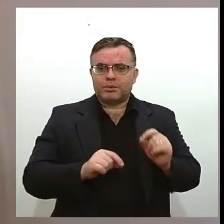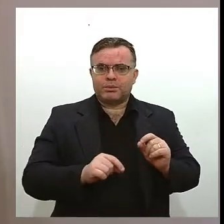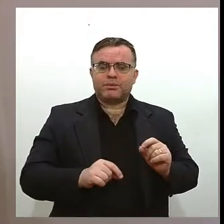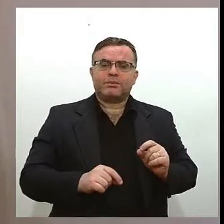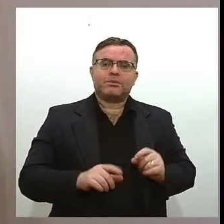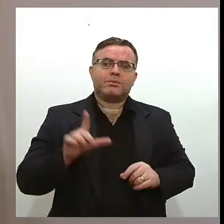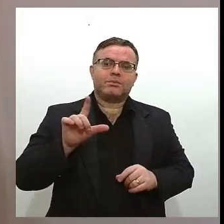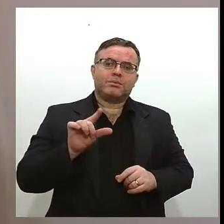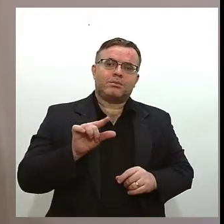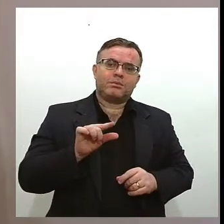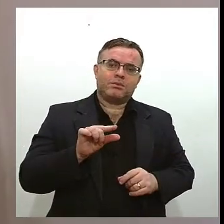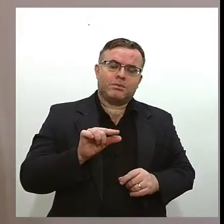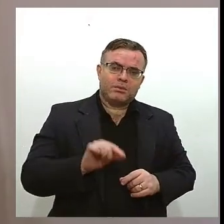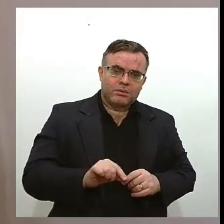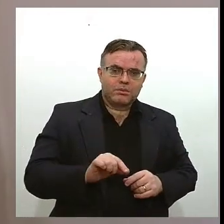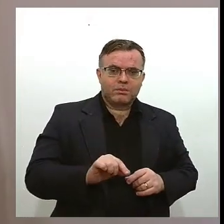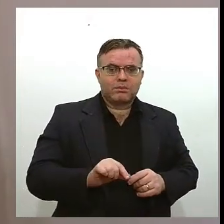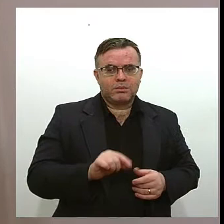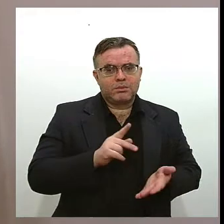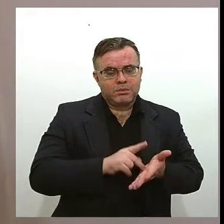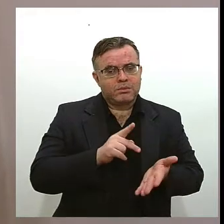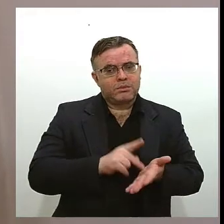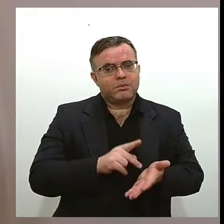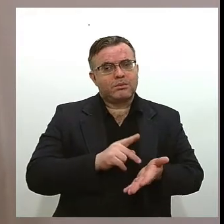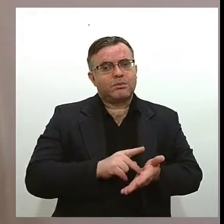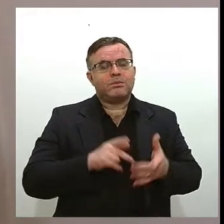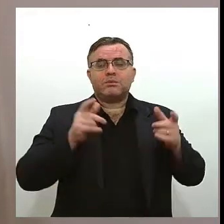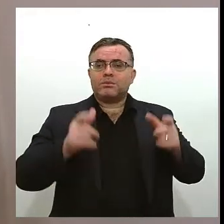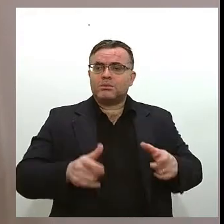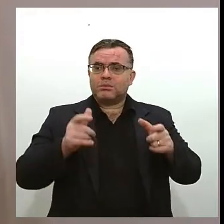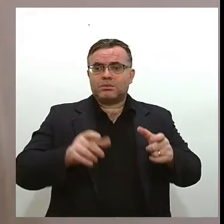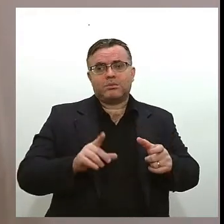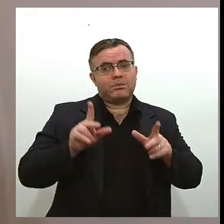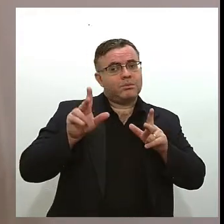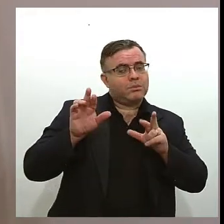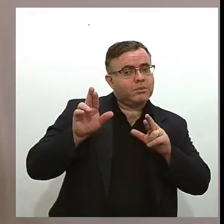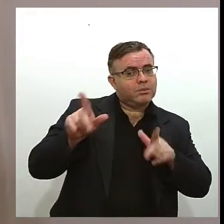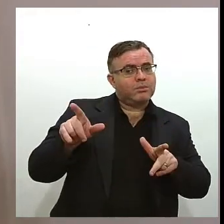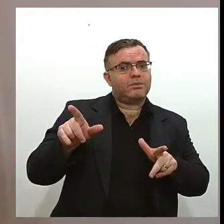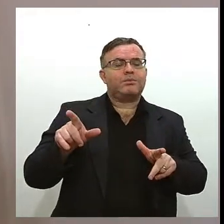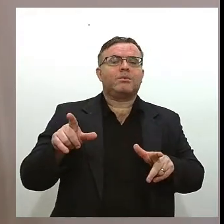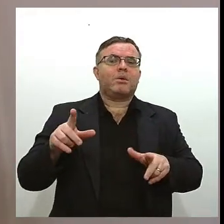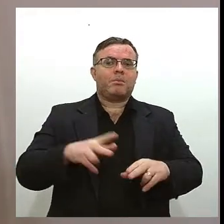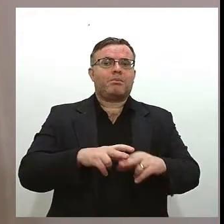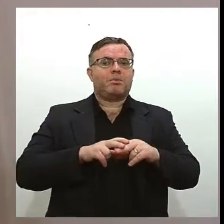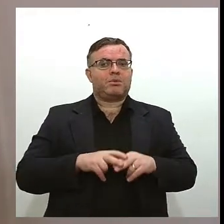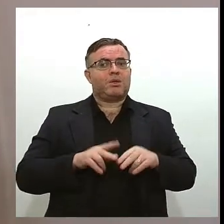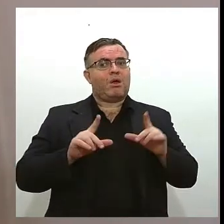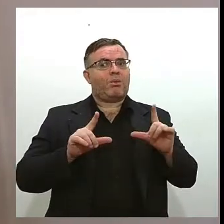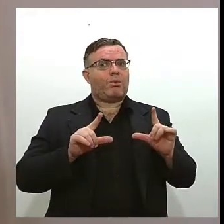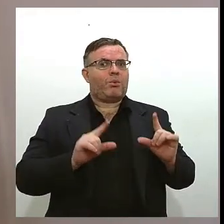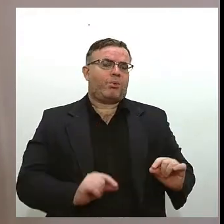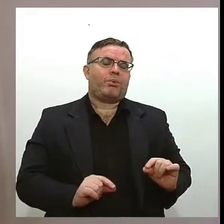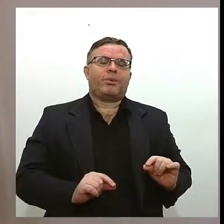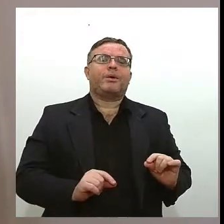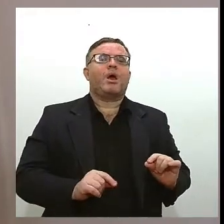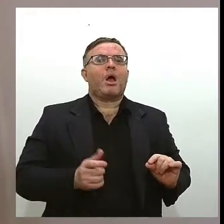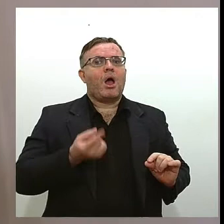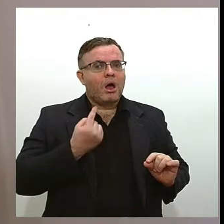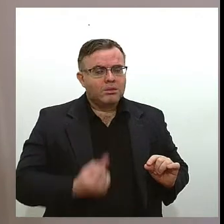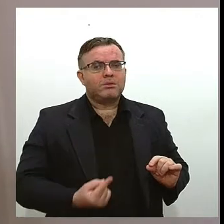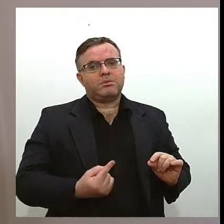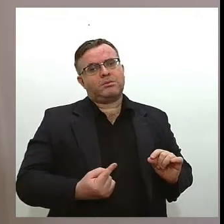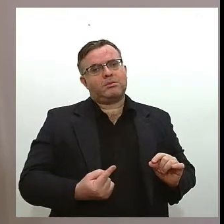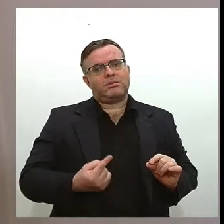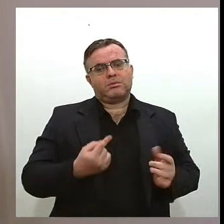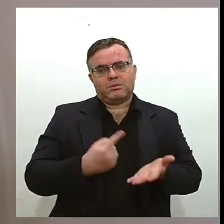à valorização do barril de petróleo portanto nós ainda estamos defasados em relação à política